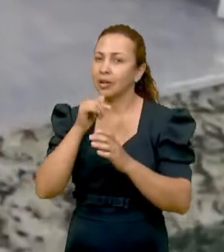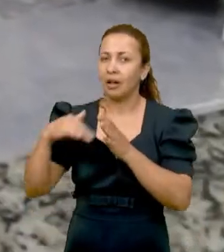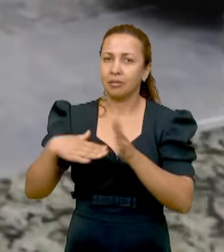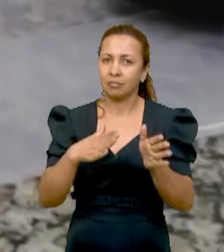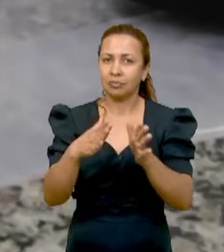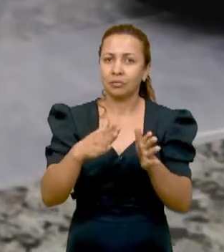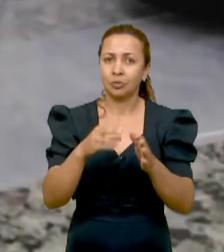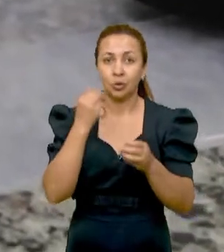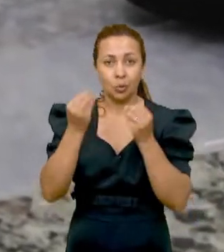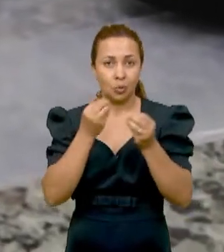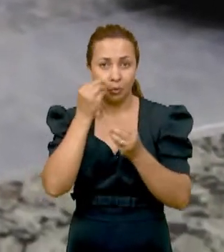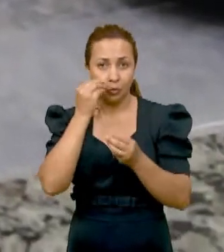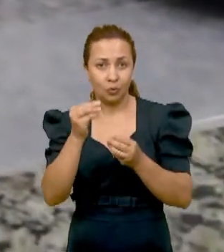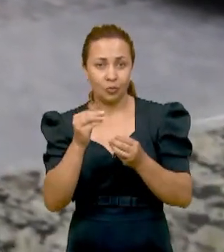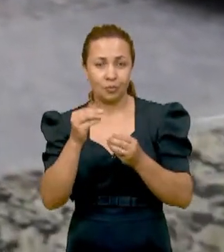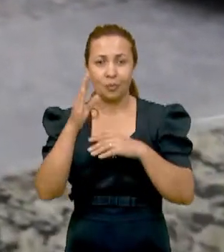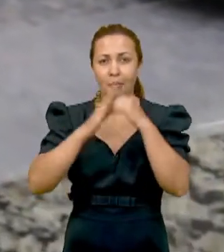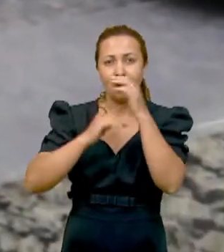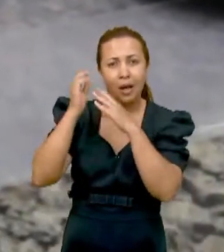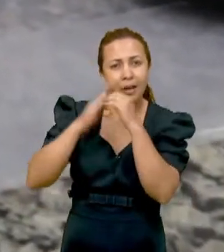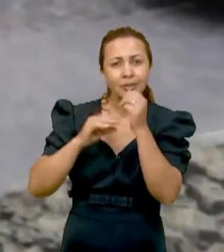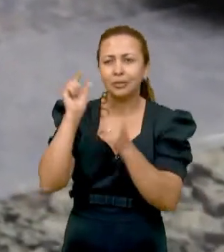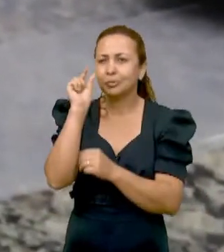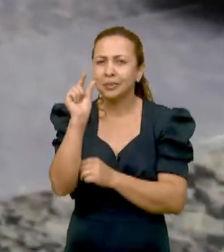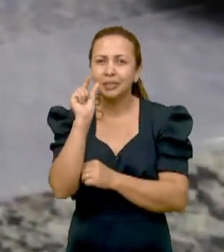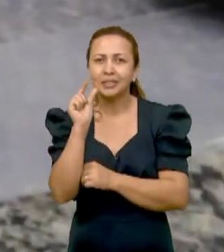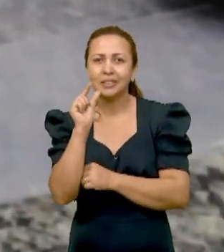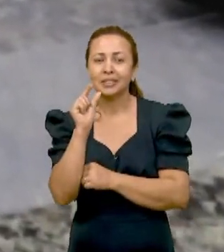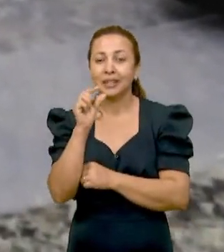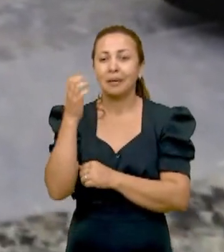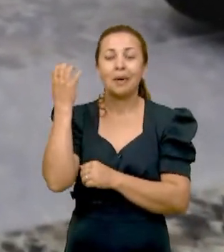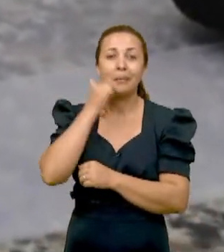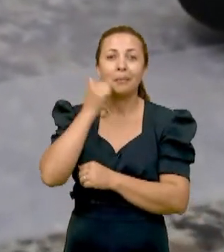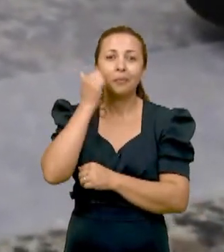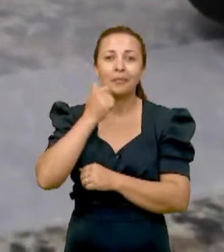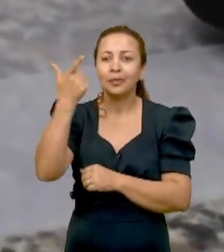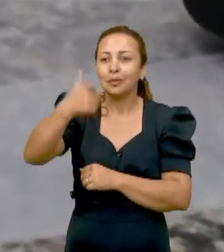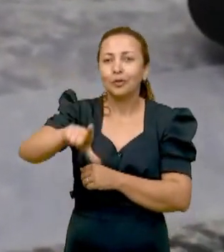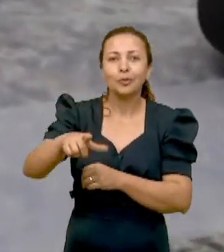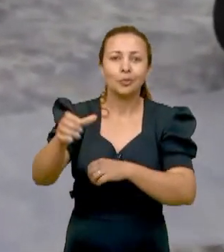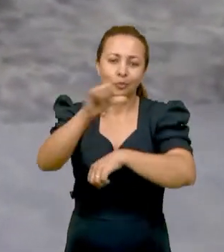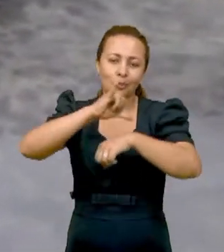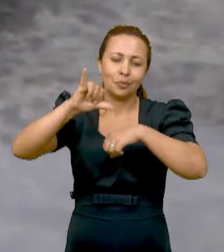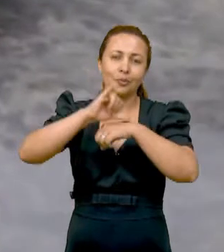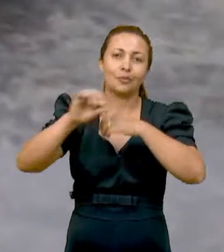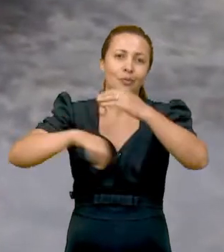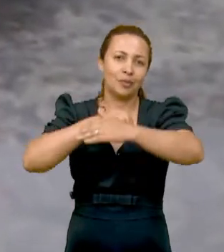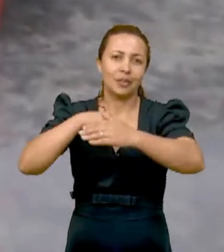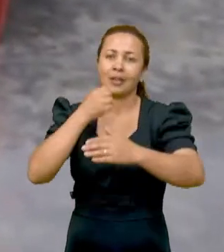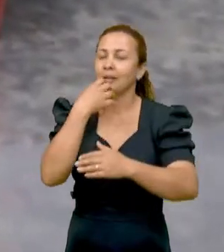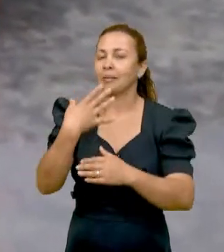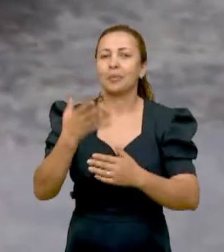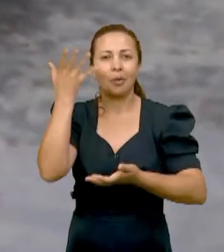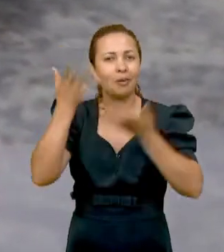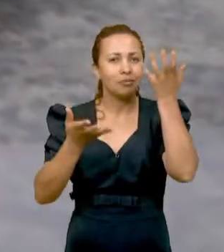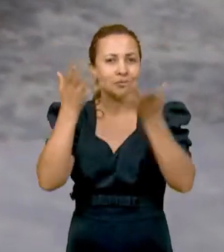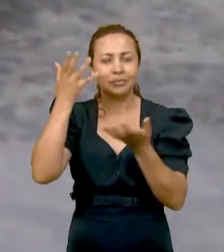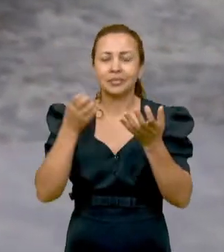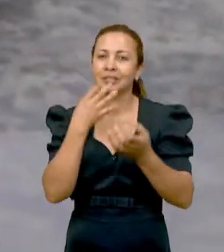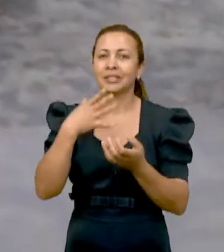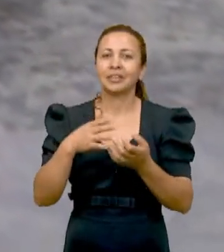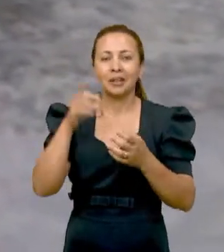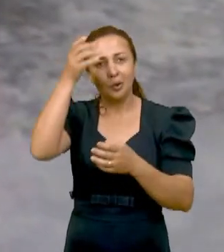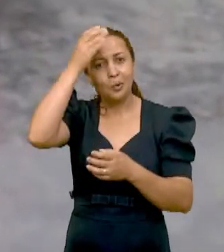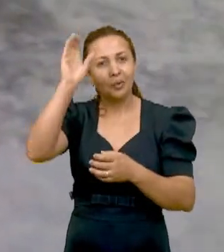d'água. Como vimos, pequenas práticas sustentáveis, como reaproveitar o óleo de cozinha para produzir sabão, geram benefícios econômicos,